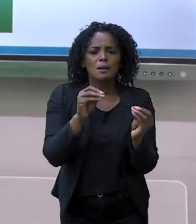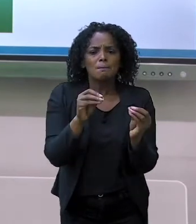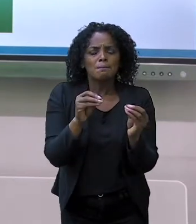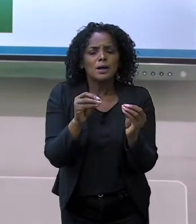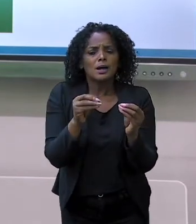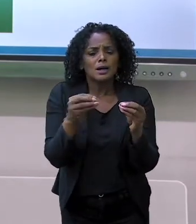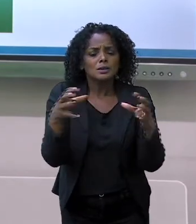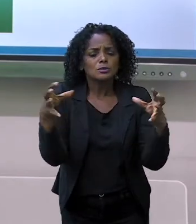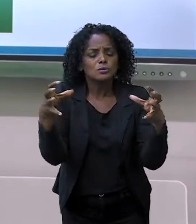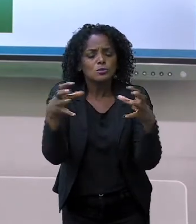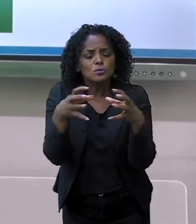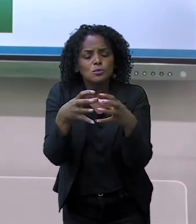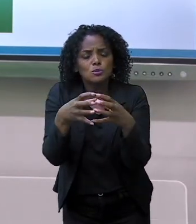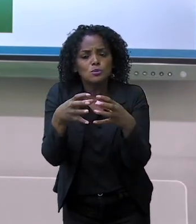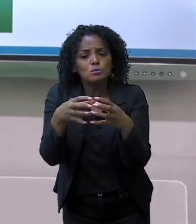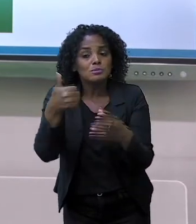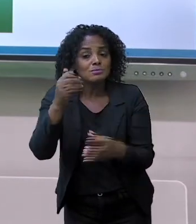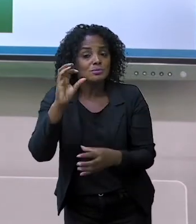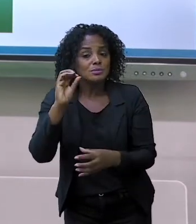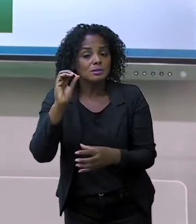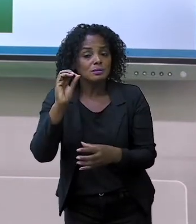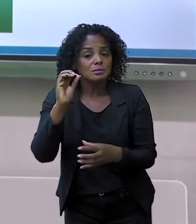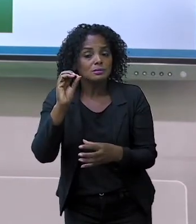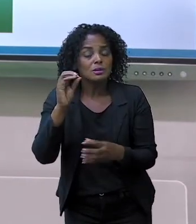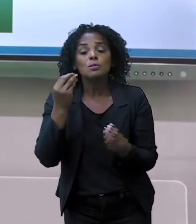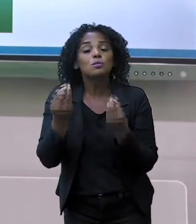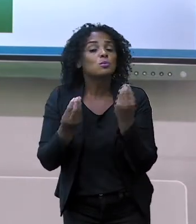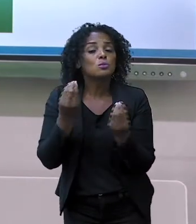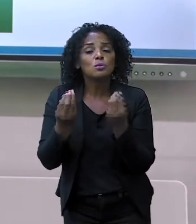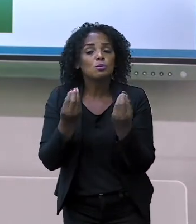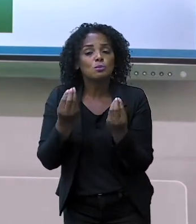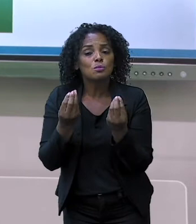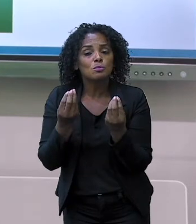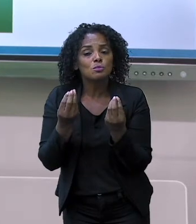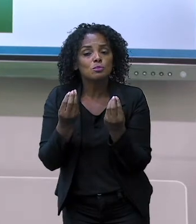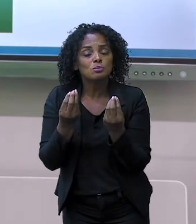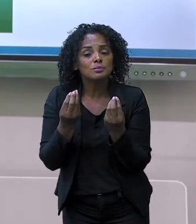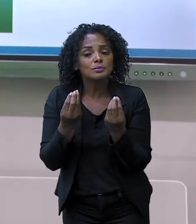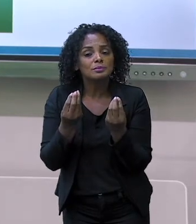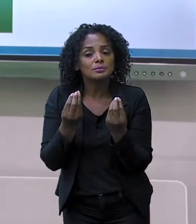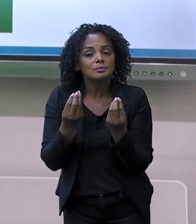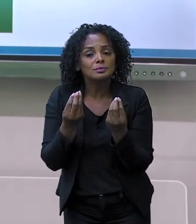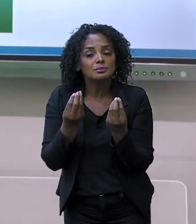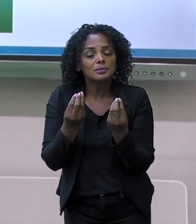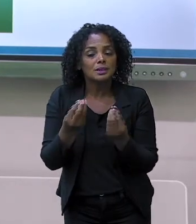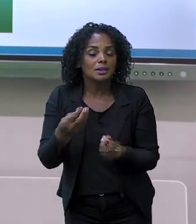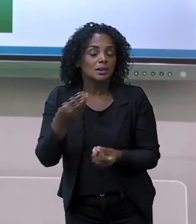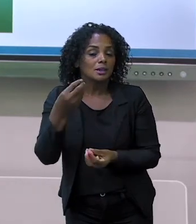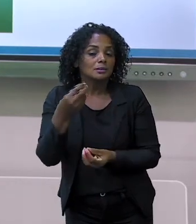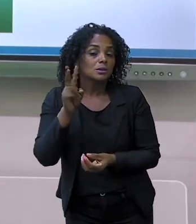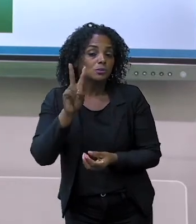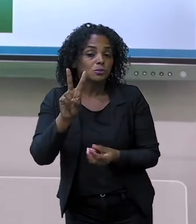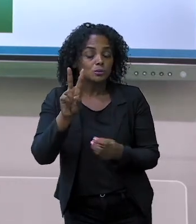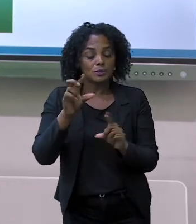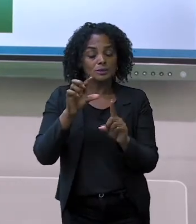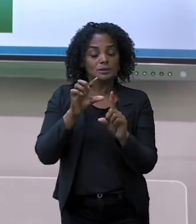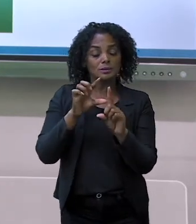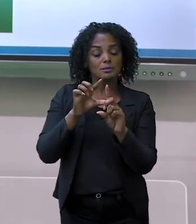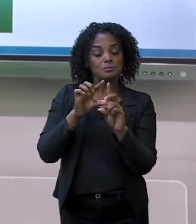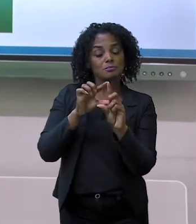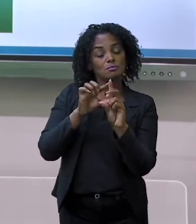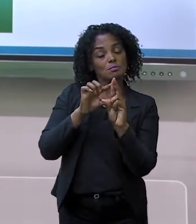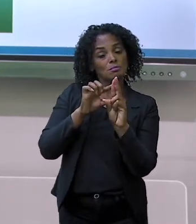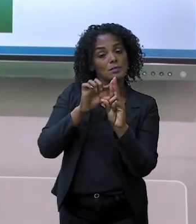de dez, seria o quê? Duas dezenas, não é isso mesmo? Porque